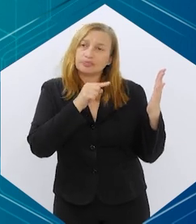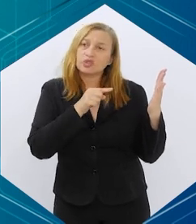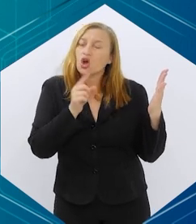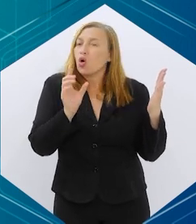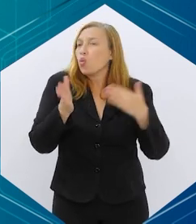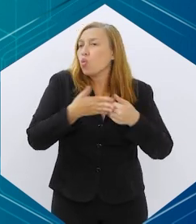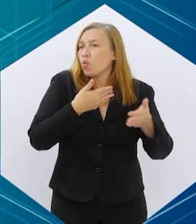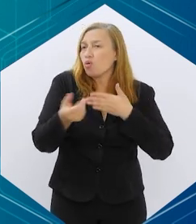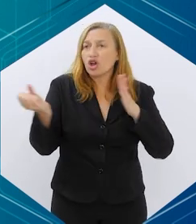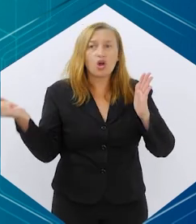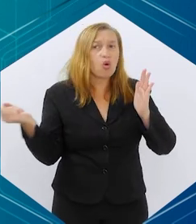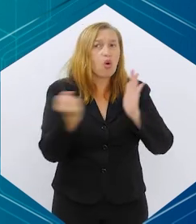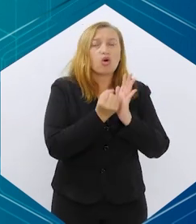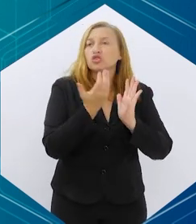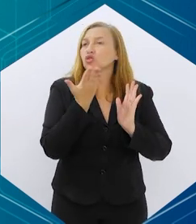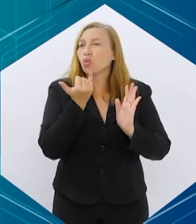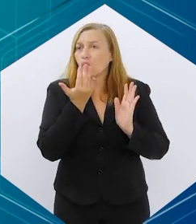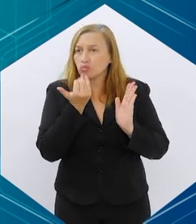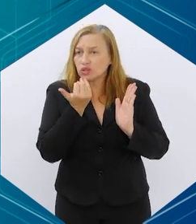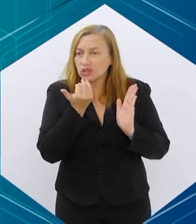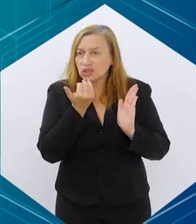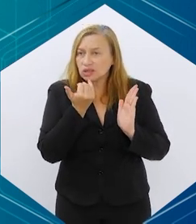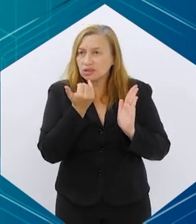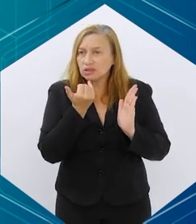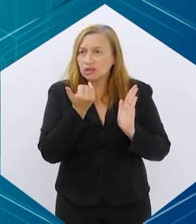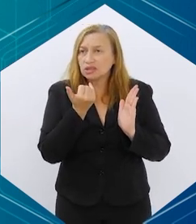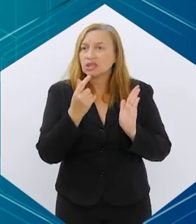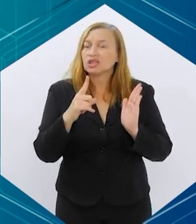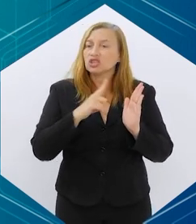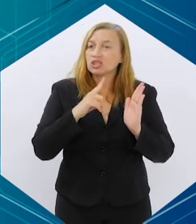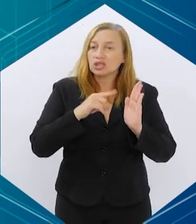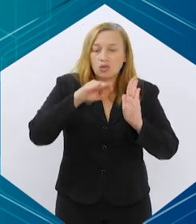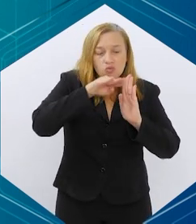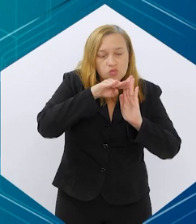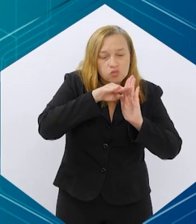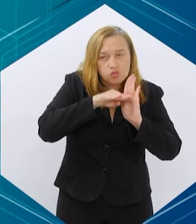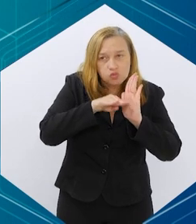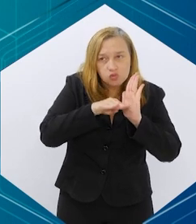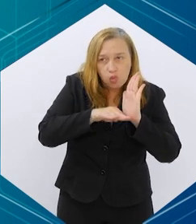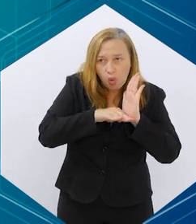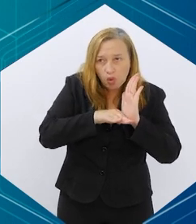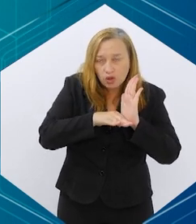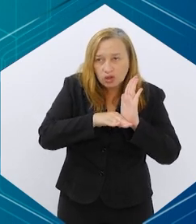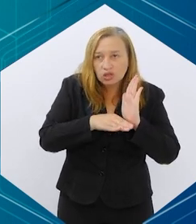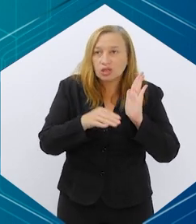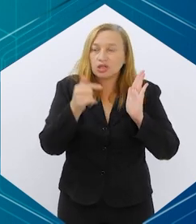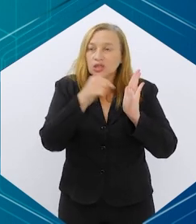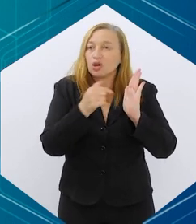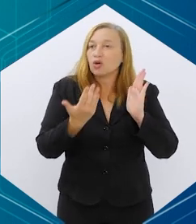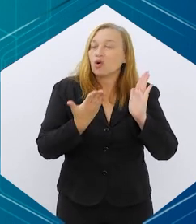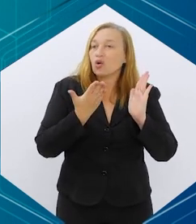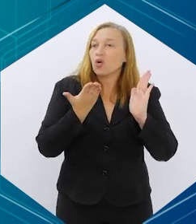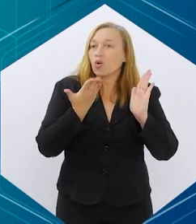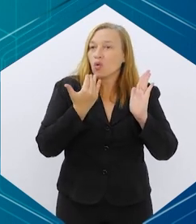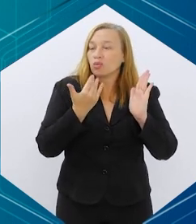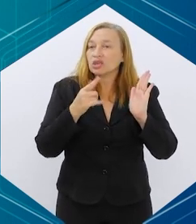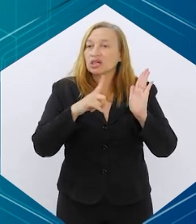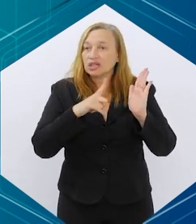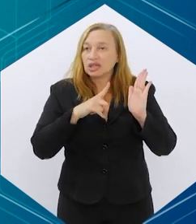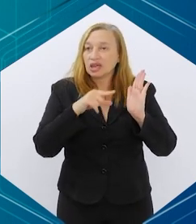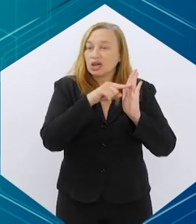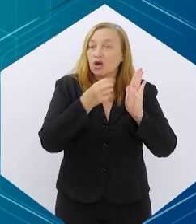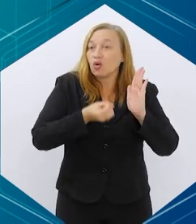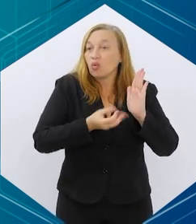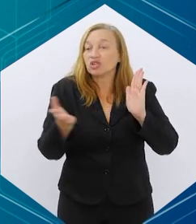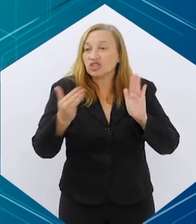que em qualquer rótulo de produto alimentício a gente tem uma ordem. O alimento, o ingrediente que começa primeiro